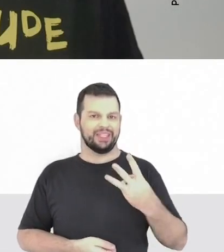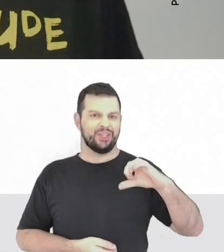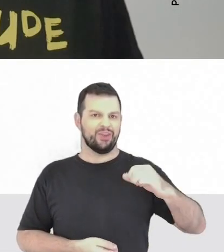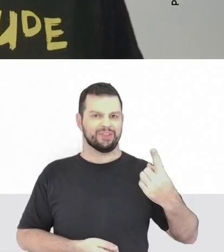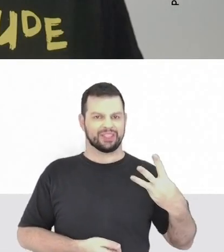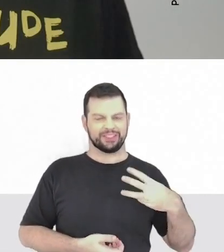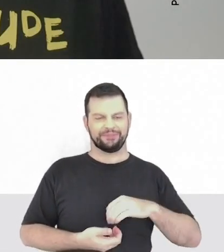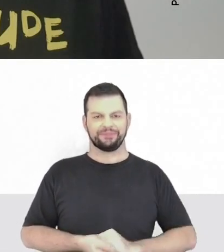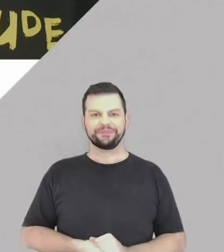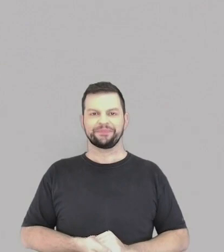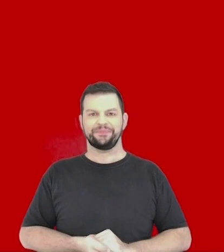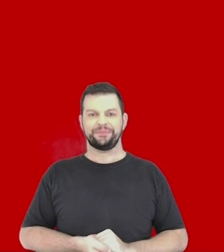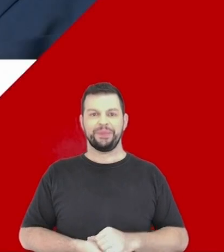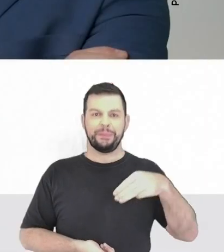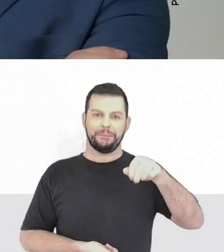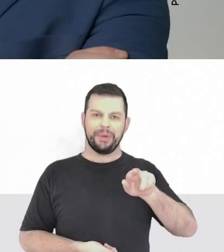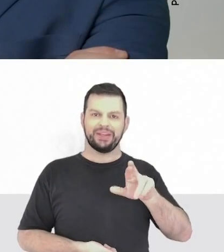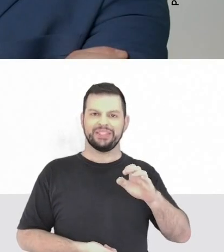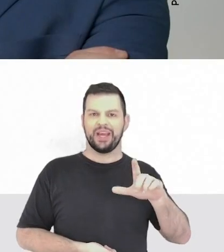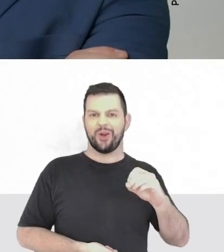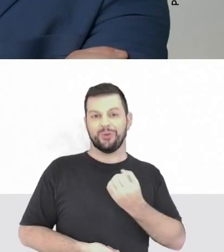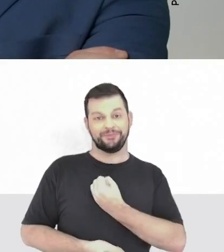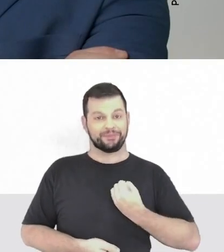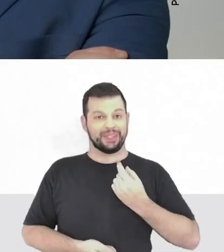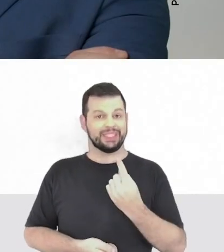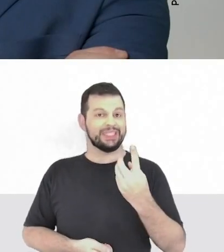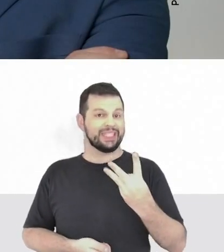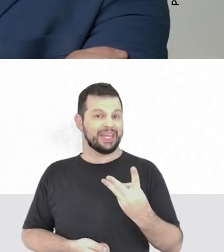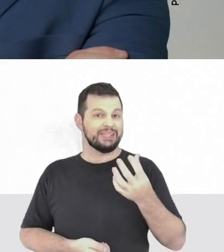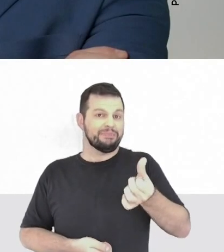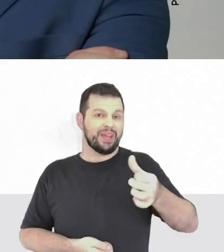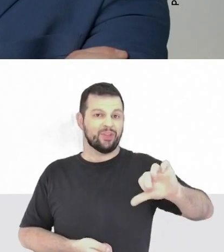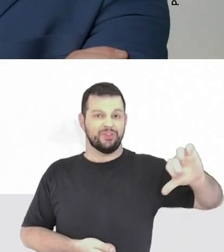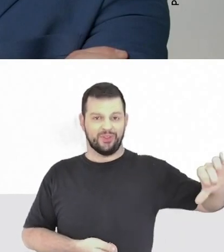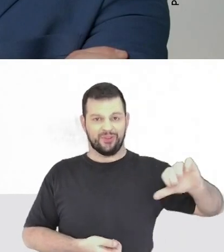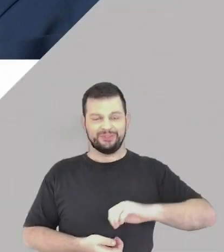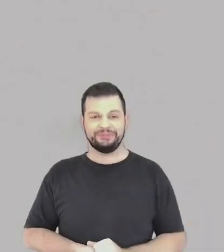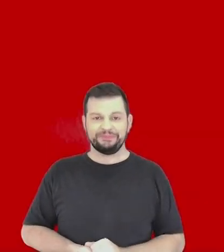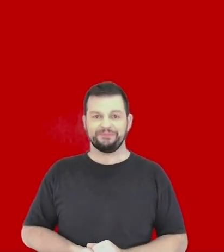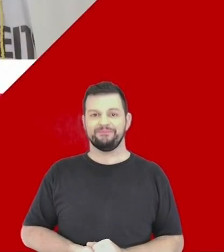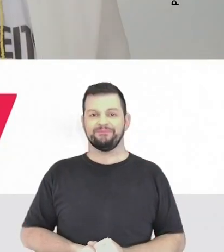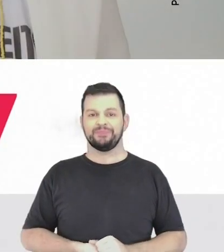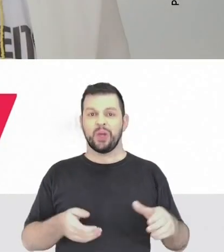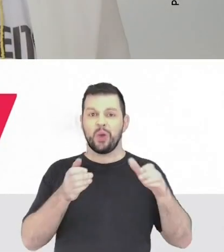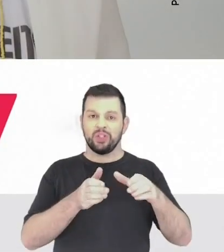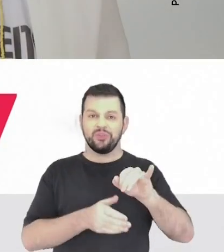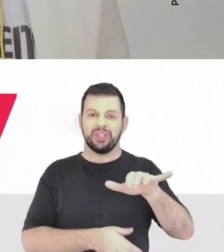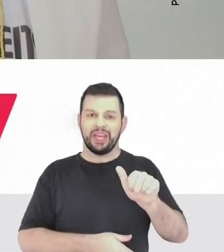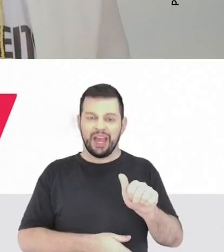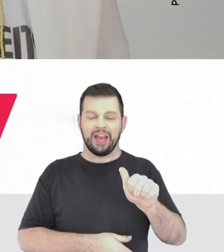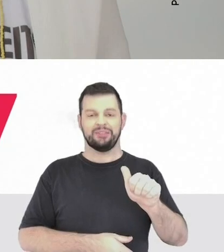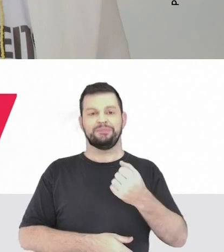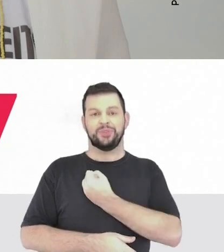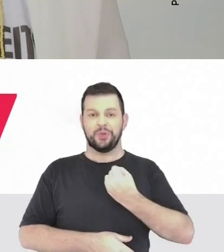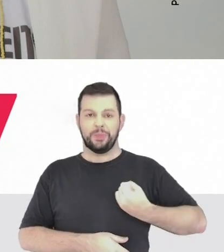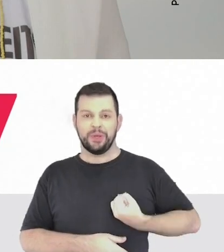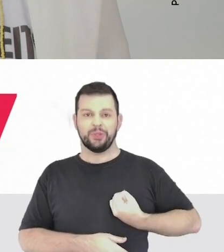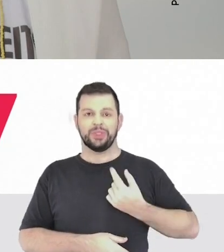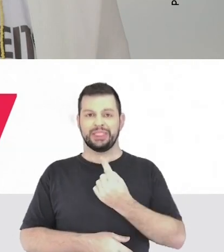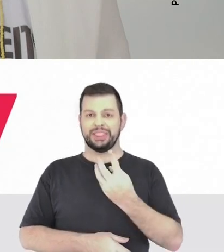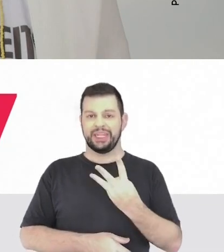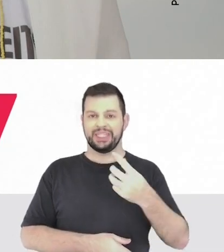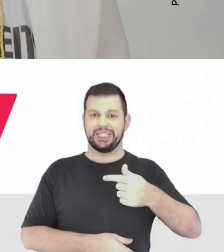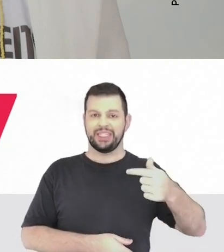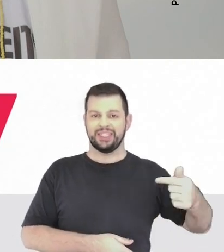13913. Marcelo Quadros, 13699. Coletivo Iassandra Li,